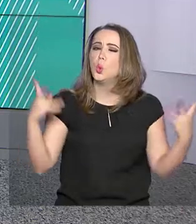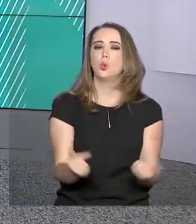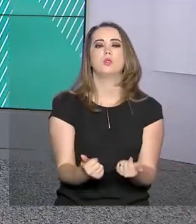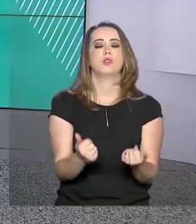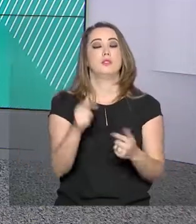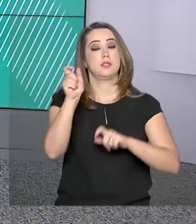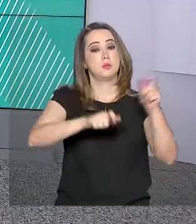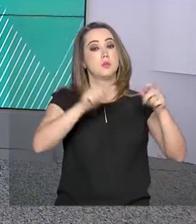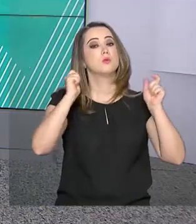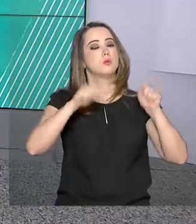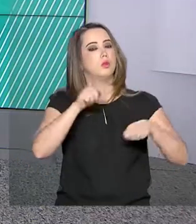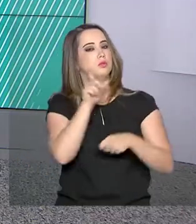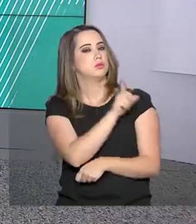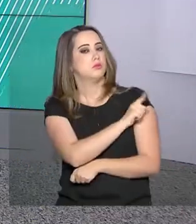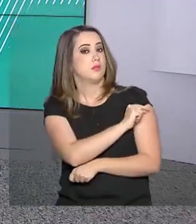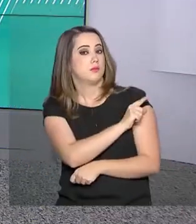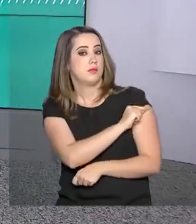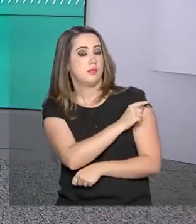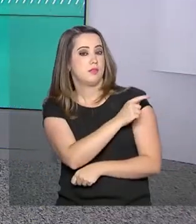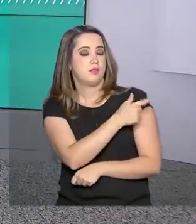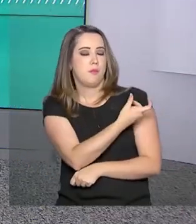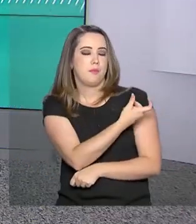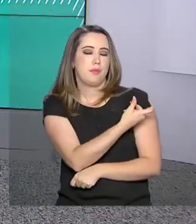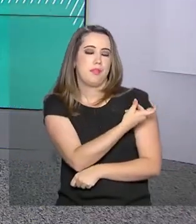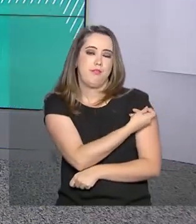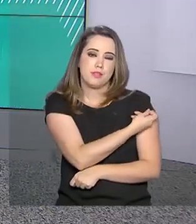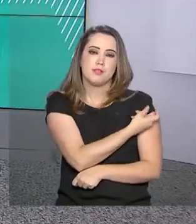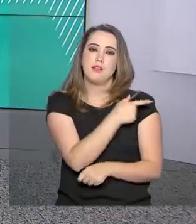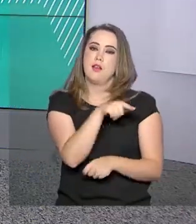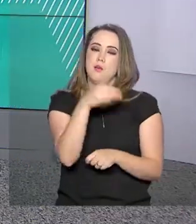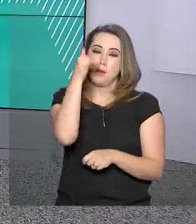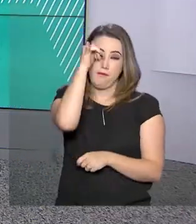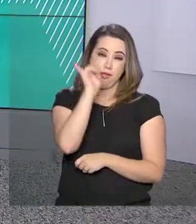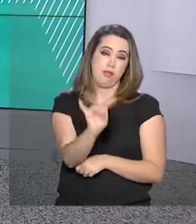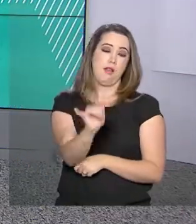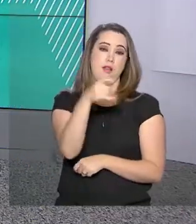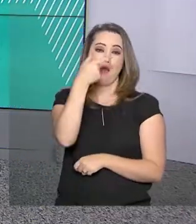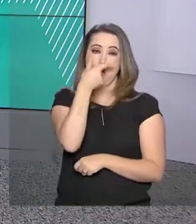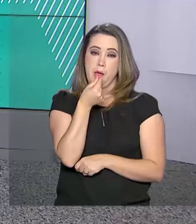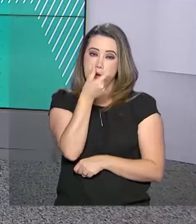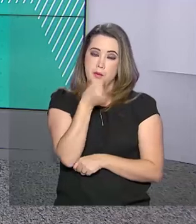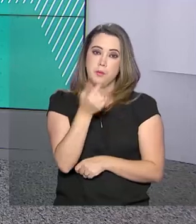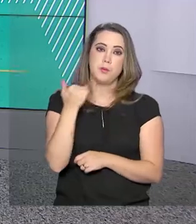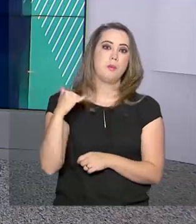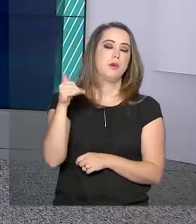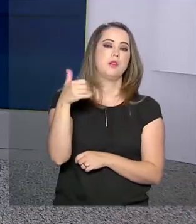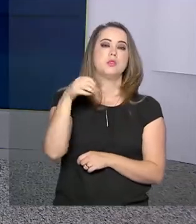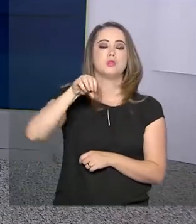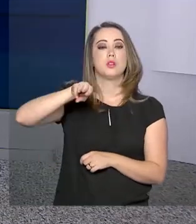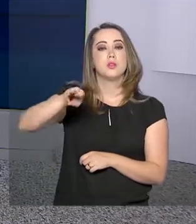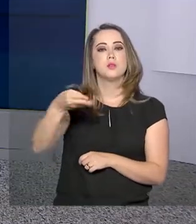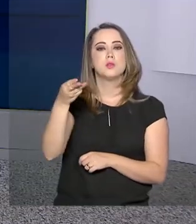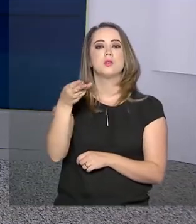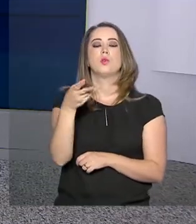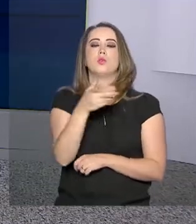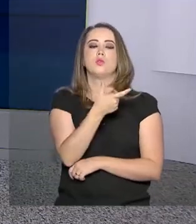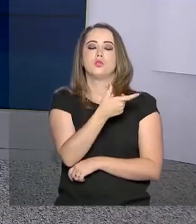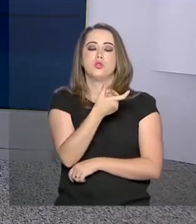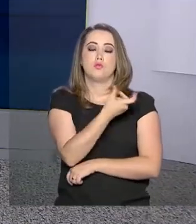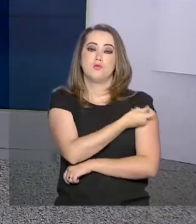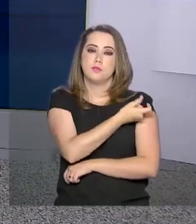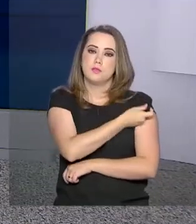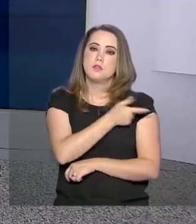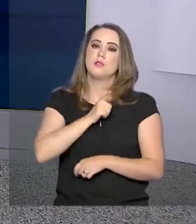pode se vacinar contra a gripe. Mais de 10 milhões de doses ainda estão disponíveis. Segundo o balanço divulgado agora há pouco,